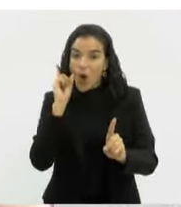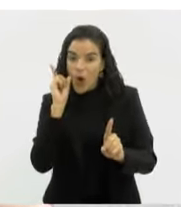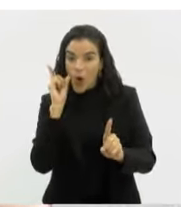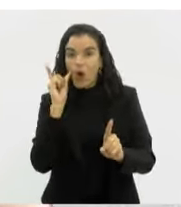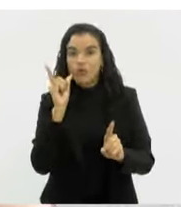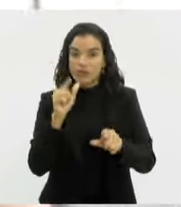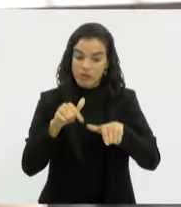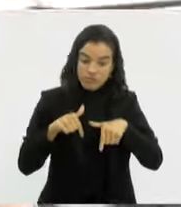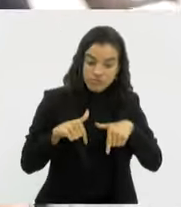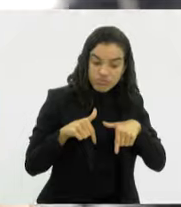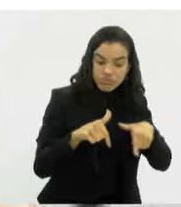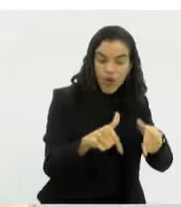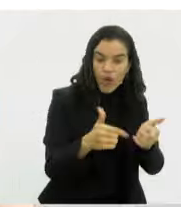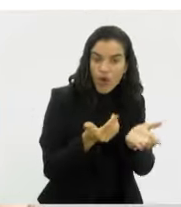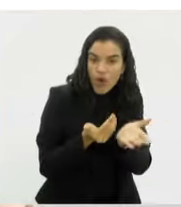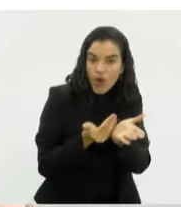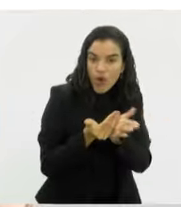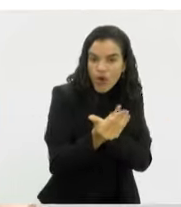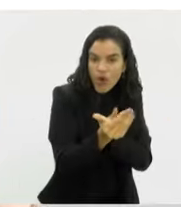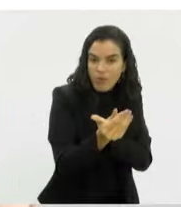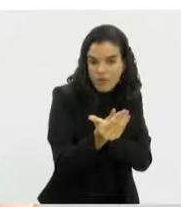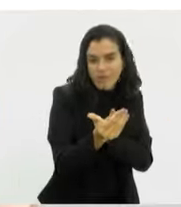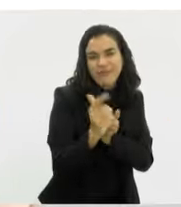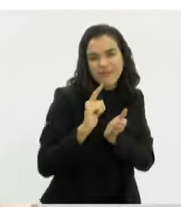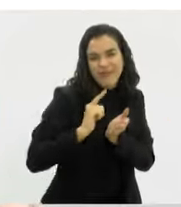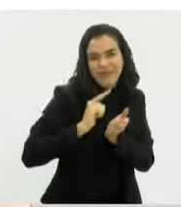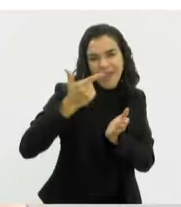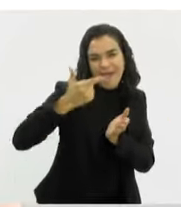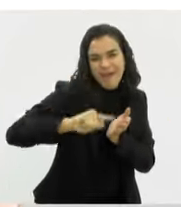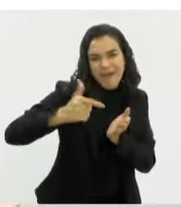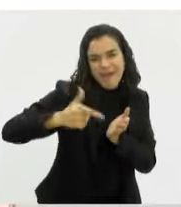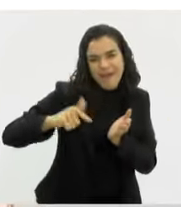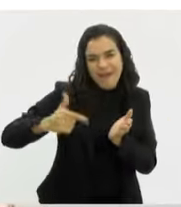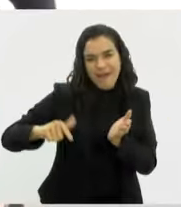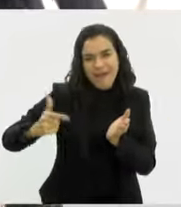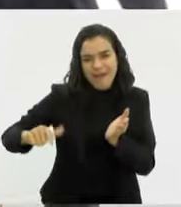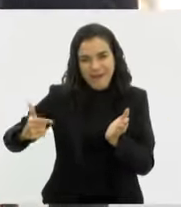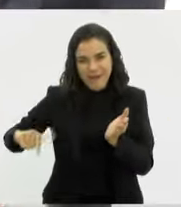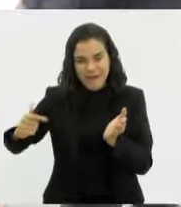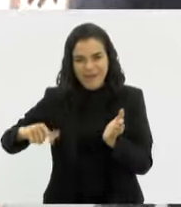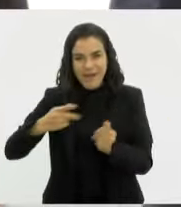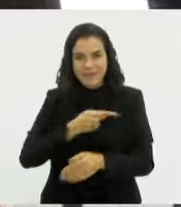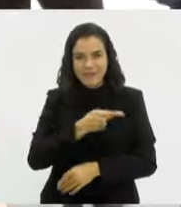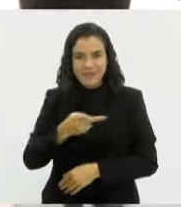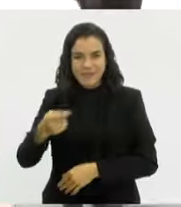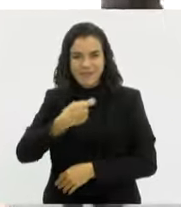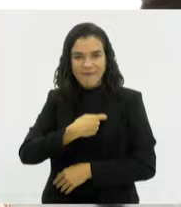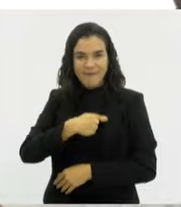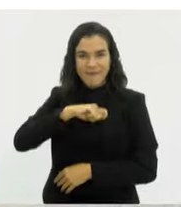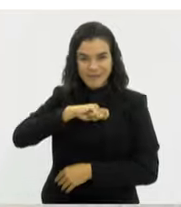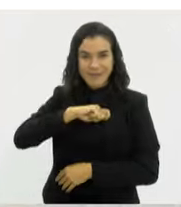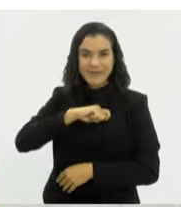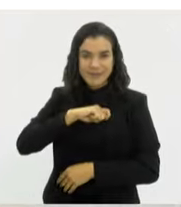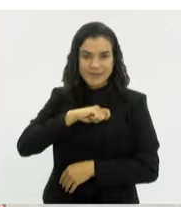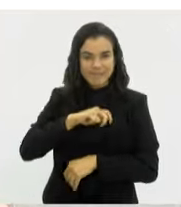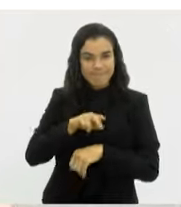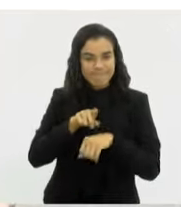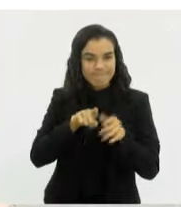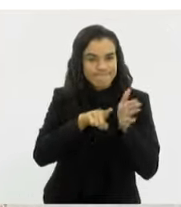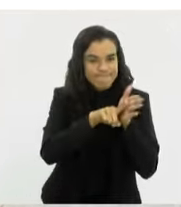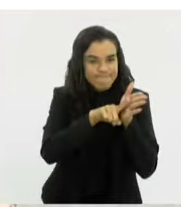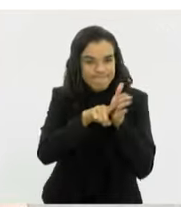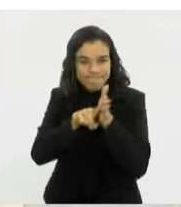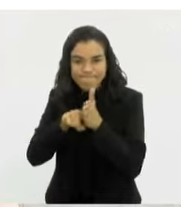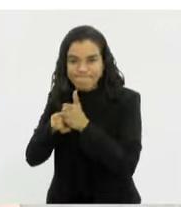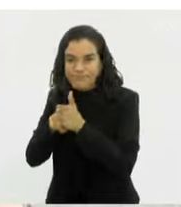a ação, mas vão haver outras visitas da fiscalização do trabalho, estamos aí notificando